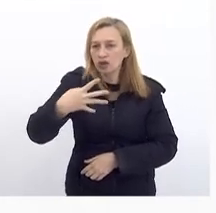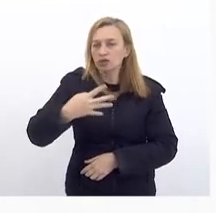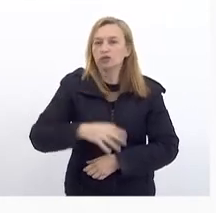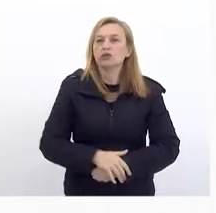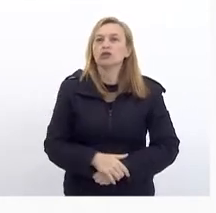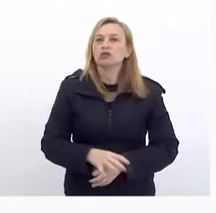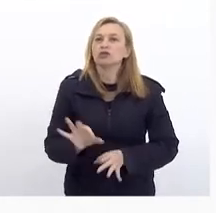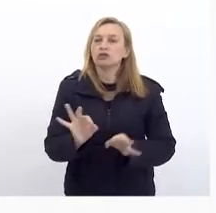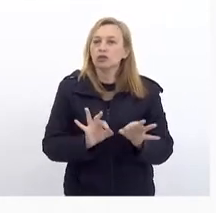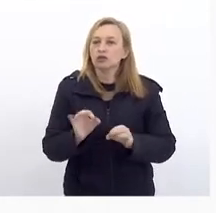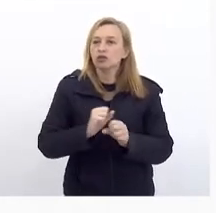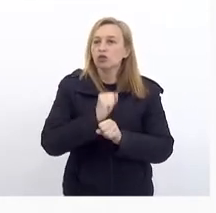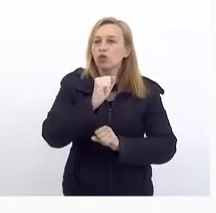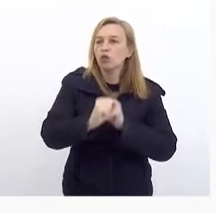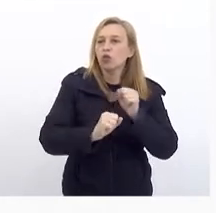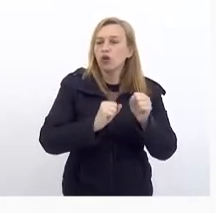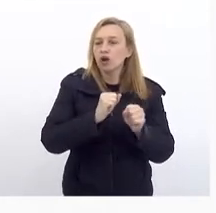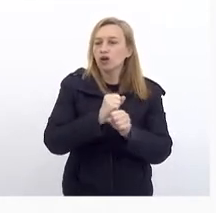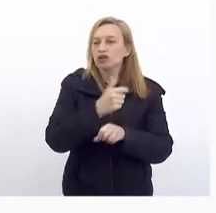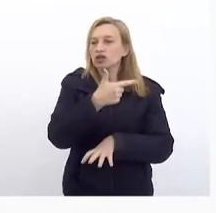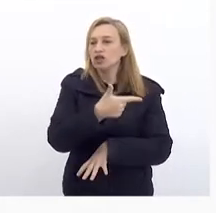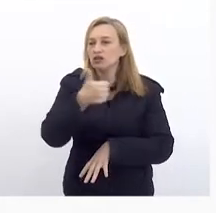É no ano De 2021